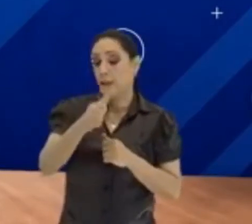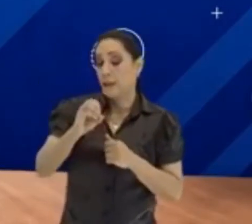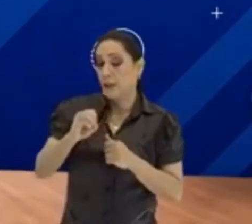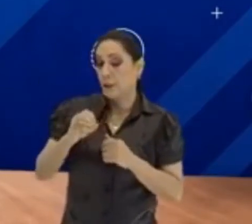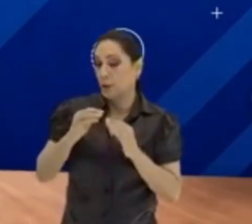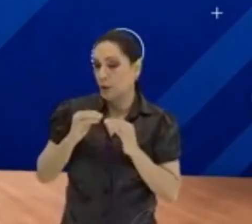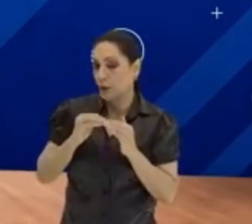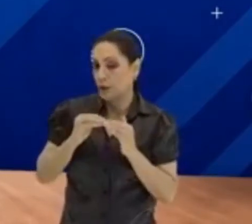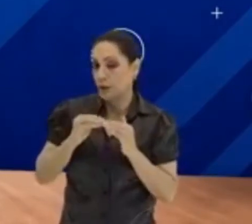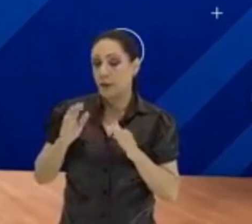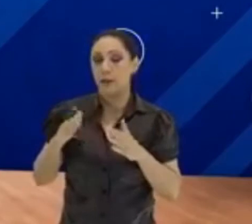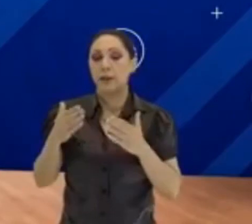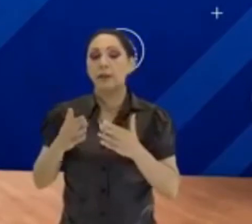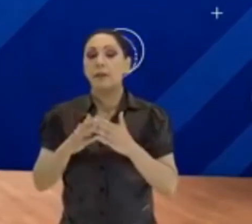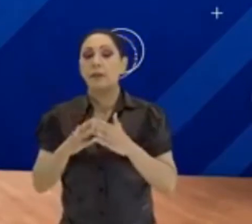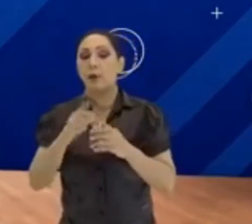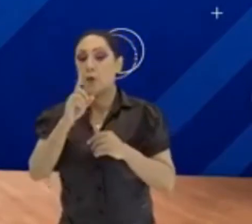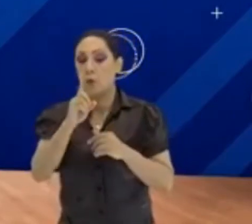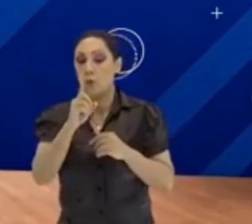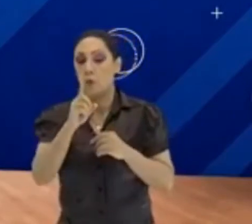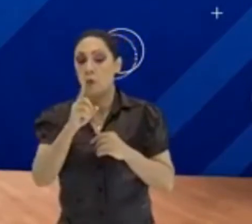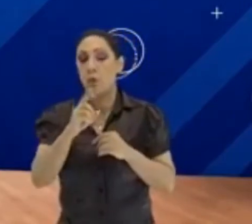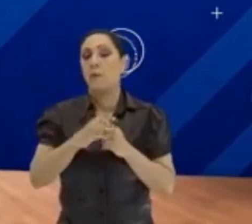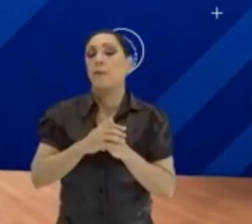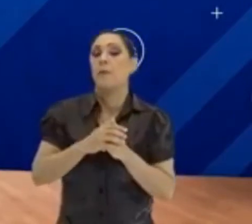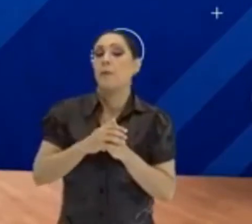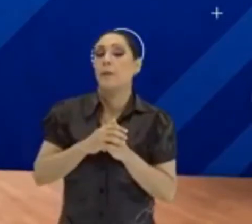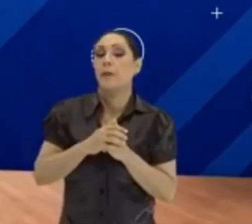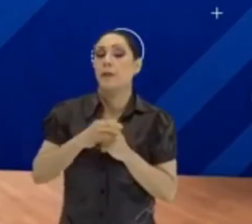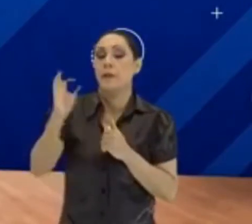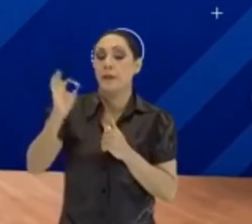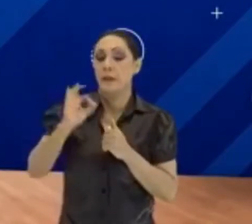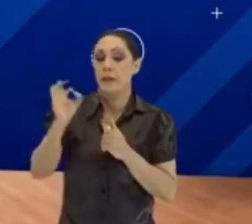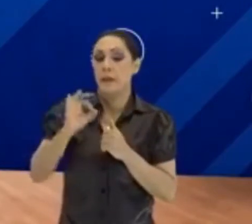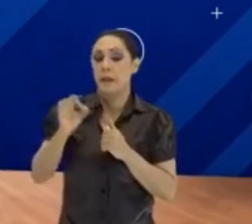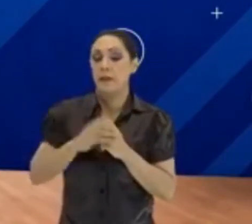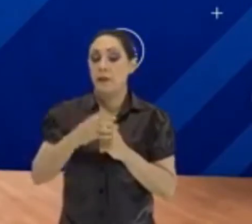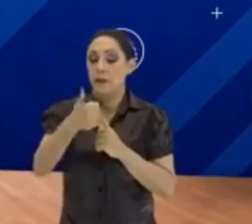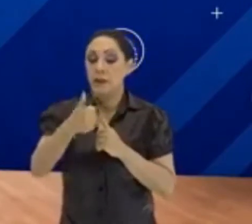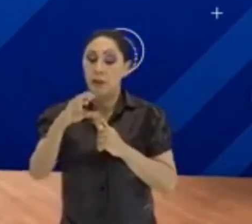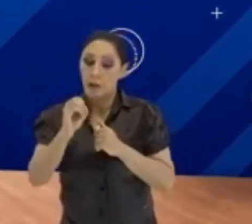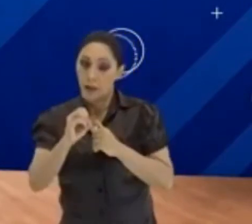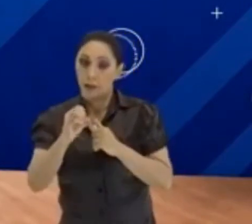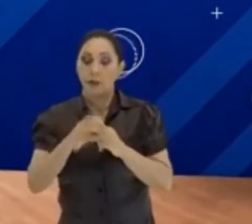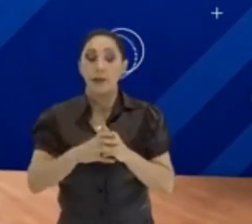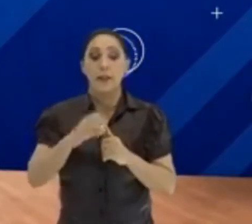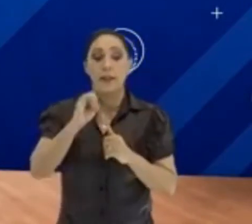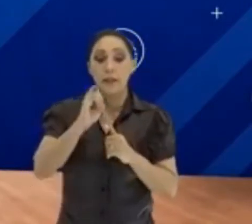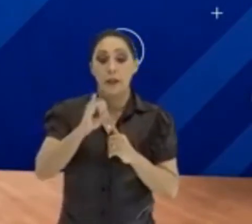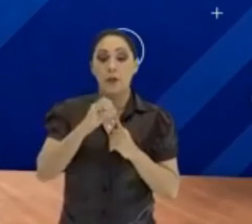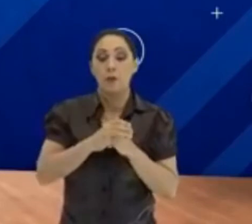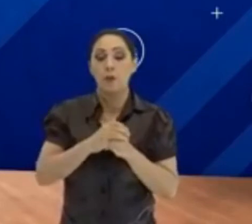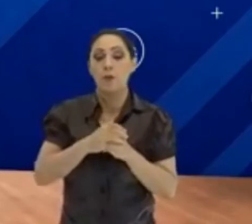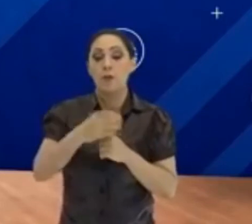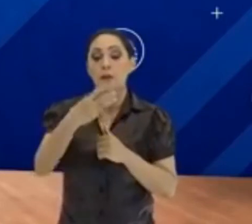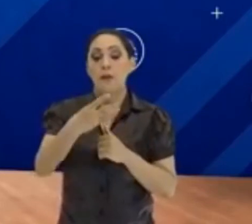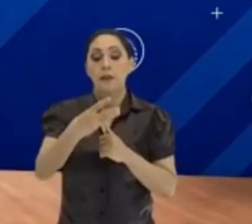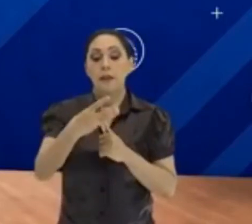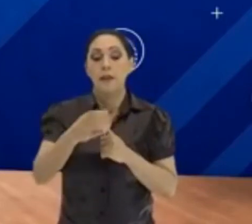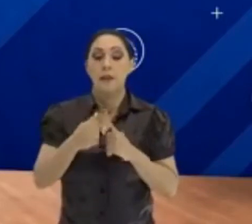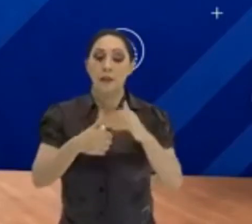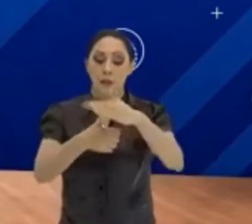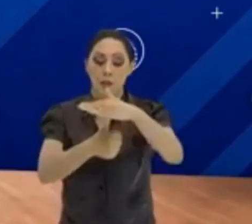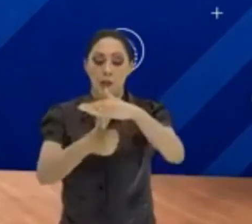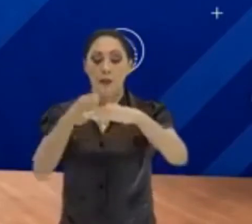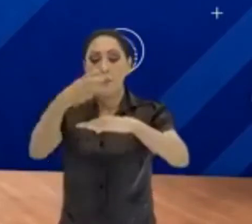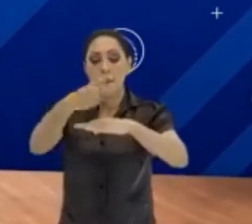E 1% tira mais um zero. É 10 reais. Se 1% é 10 reais, 3% é 30